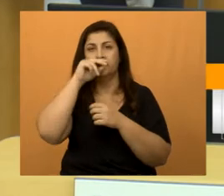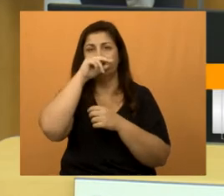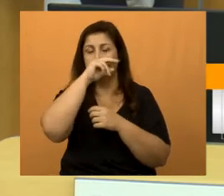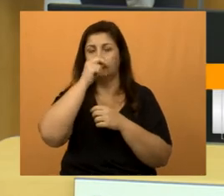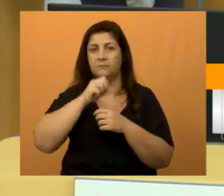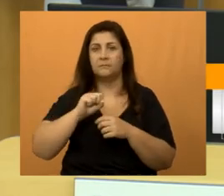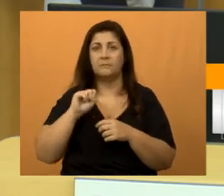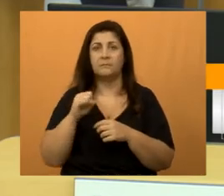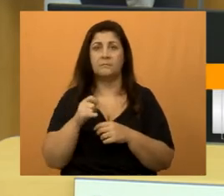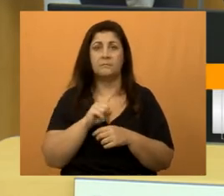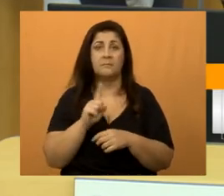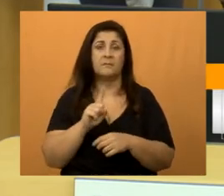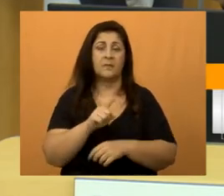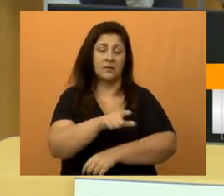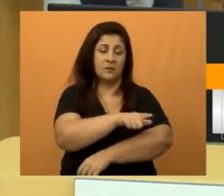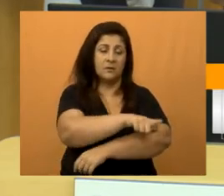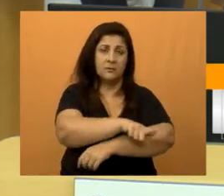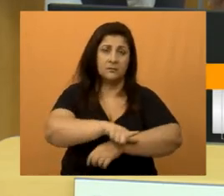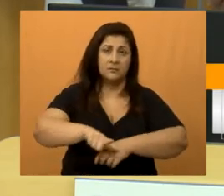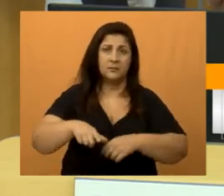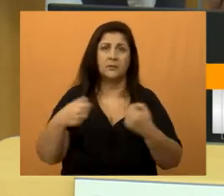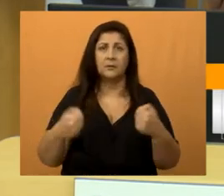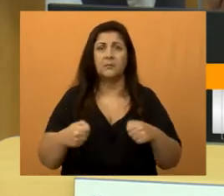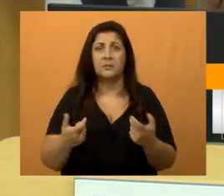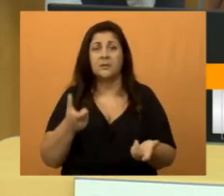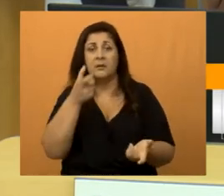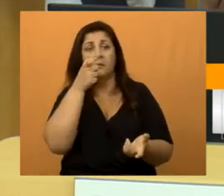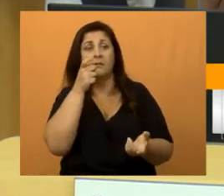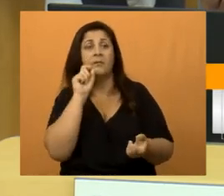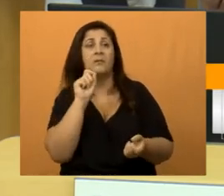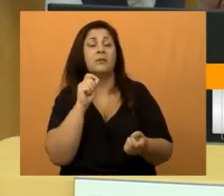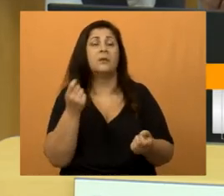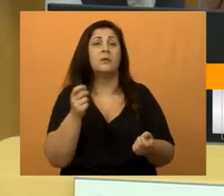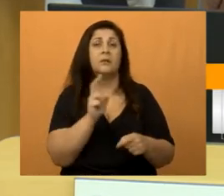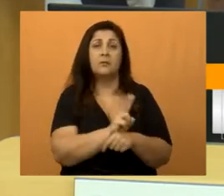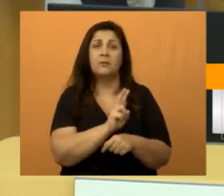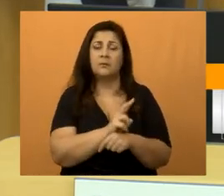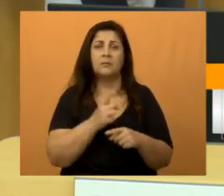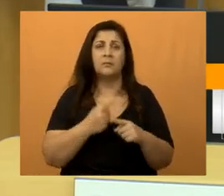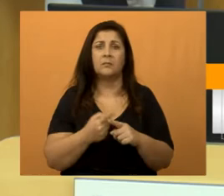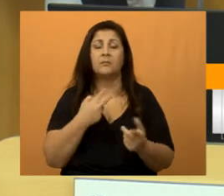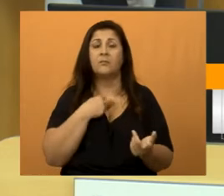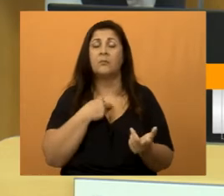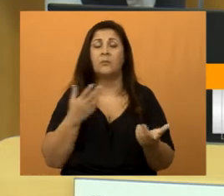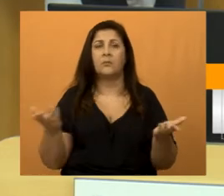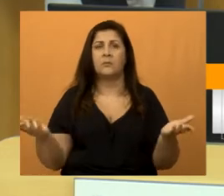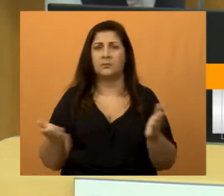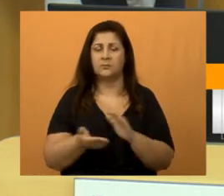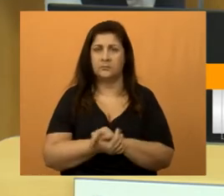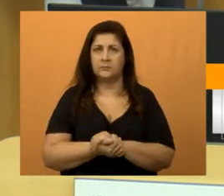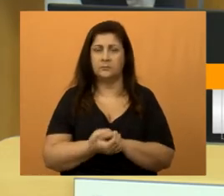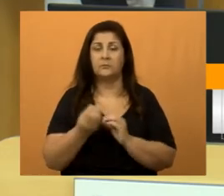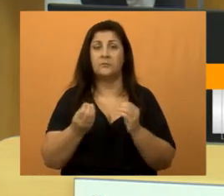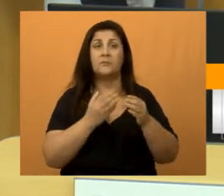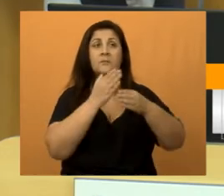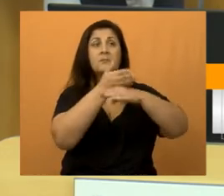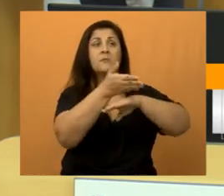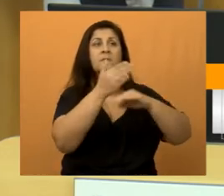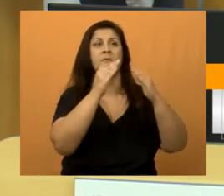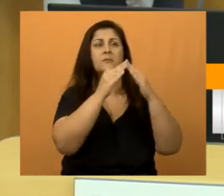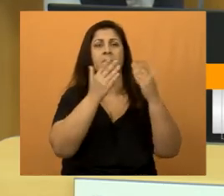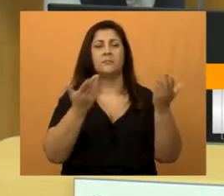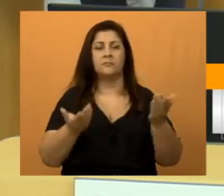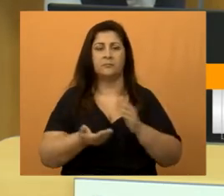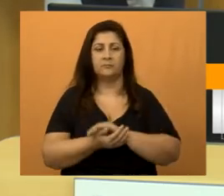não as fosse faltar logo, tem que mandar pelo menos a infraestrutura ir lá, fazer alguma manutenção, porque não tem jeito dos moradores entram dentro de casa lá no Jardim